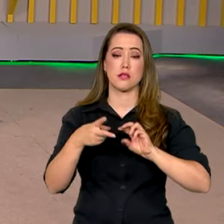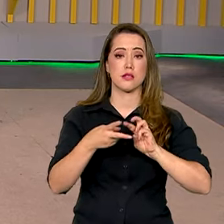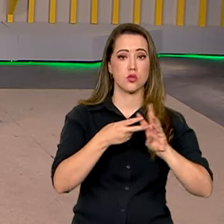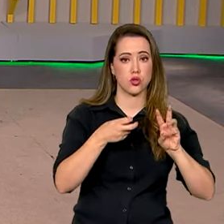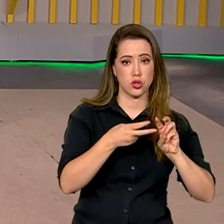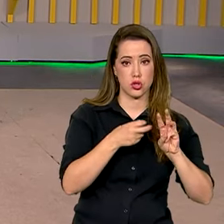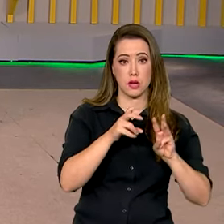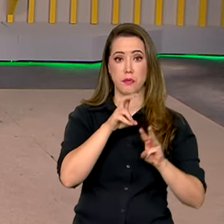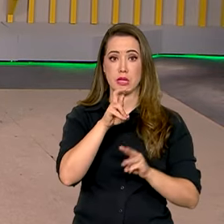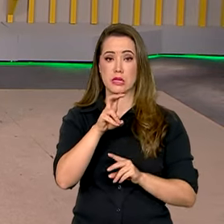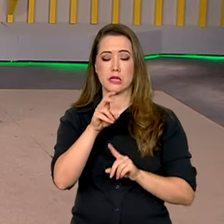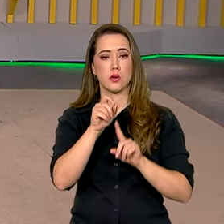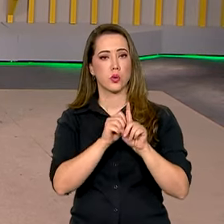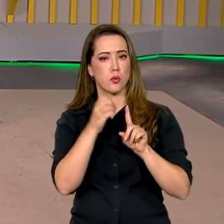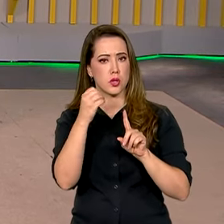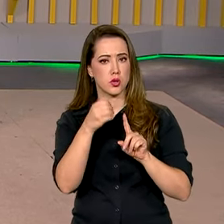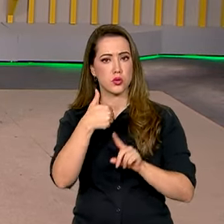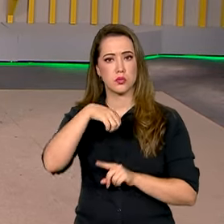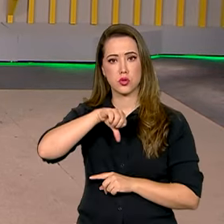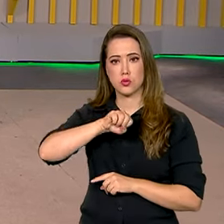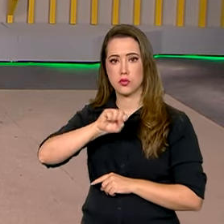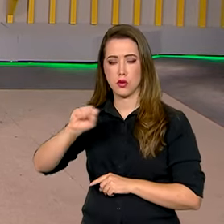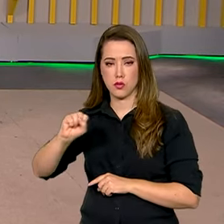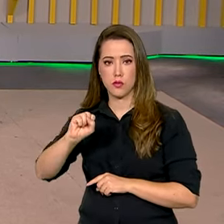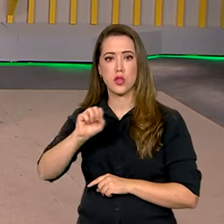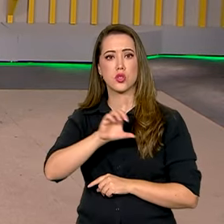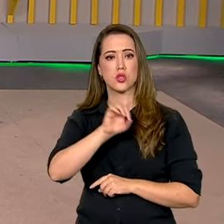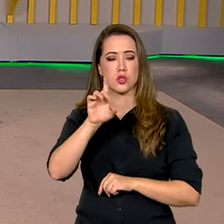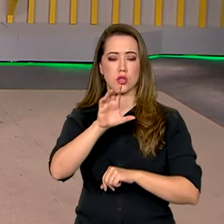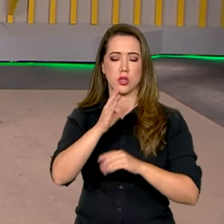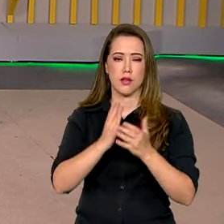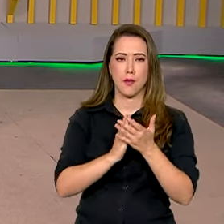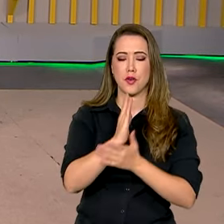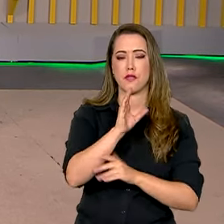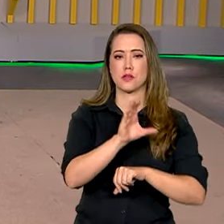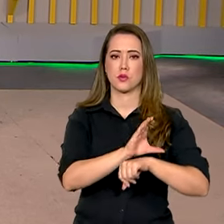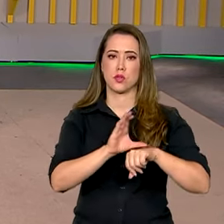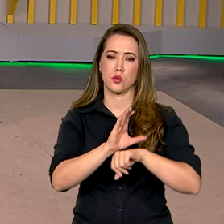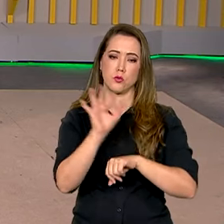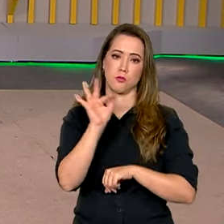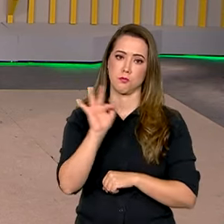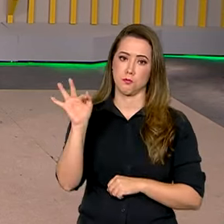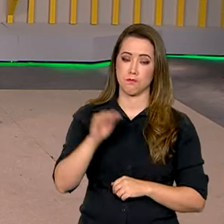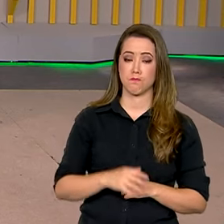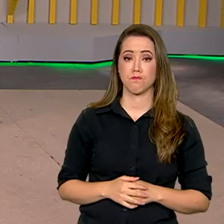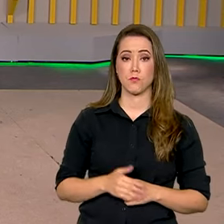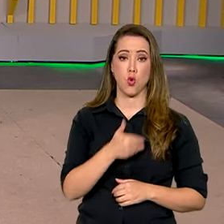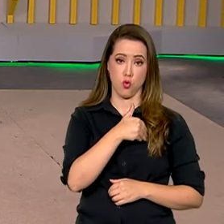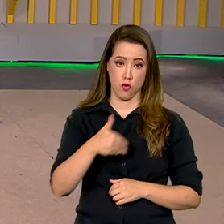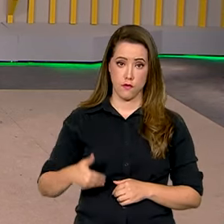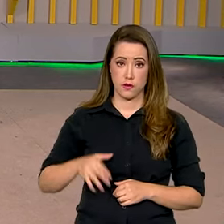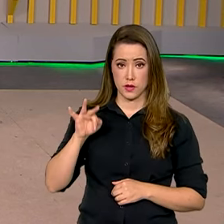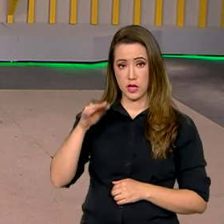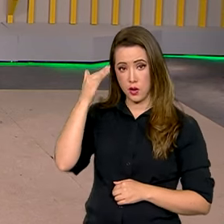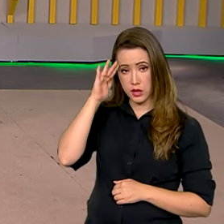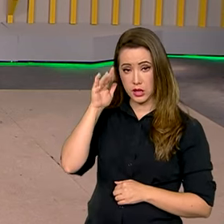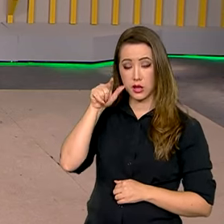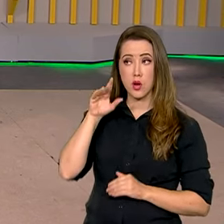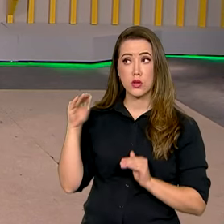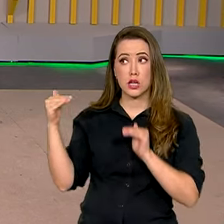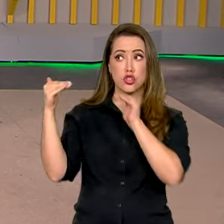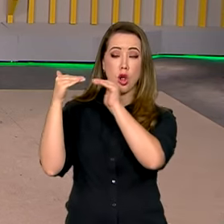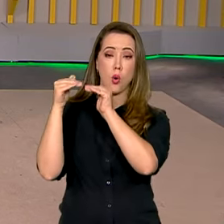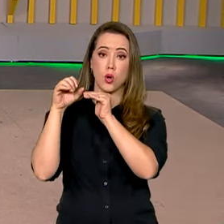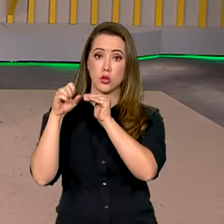data da promulgação da Constituição Federal. Segundo o governo, o veto segue entendimento do Supremo Tribunal